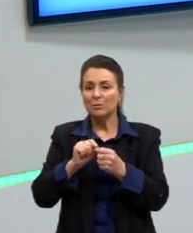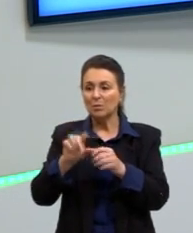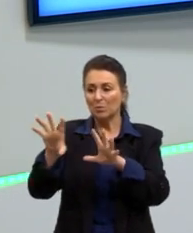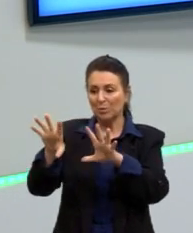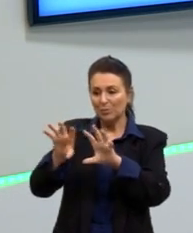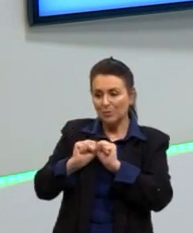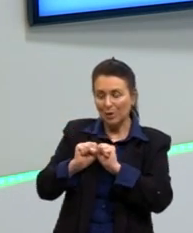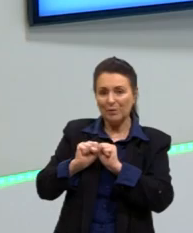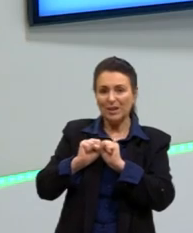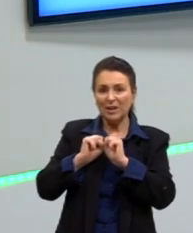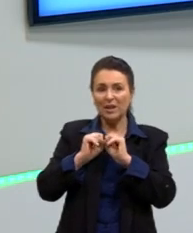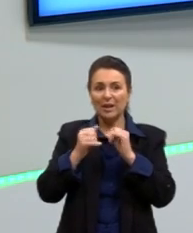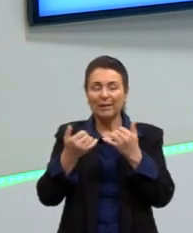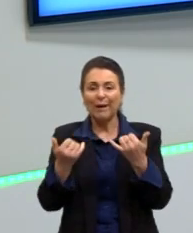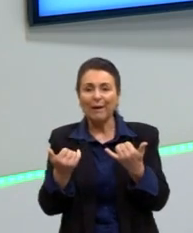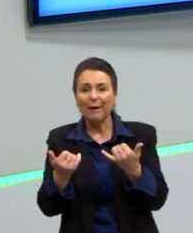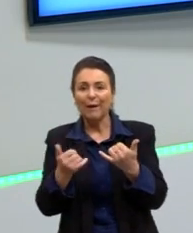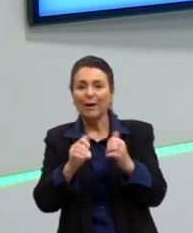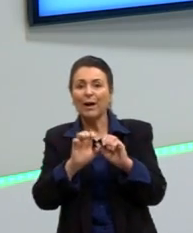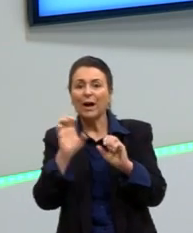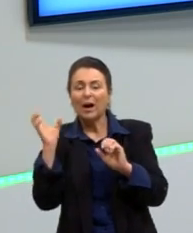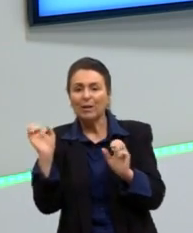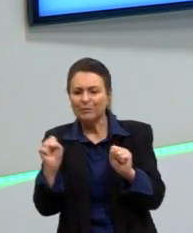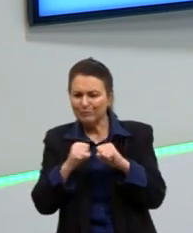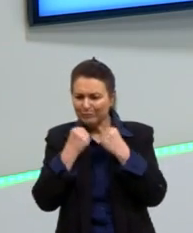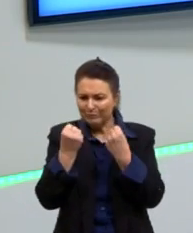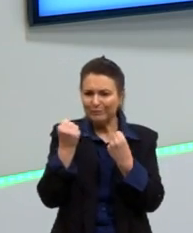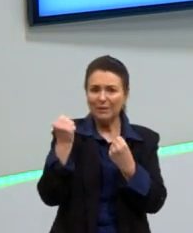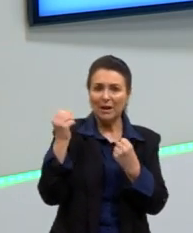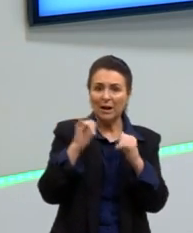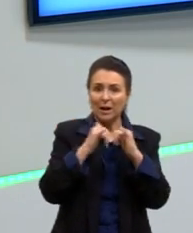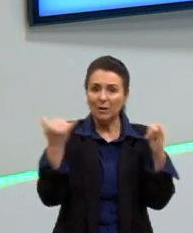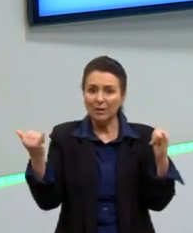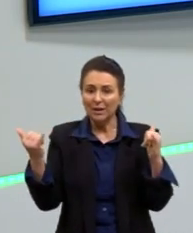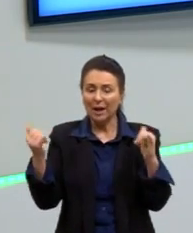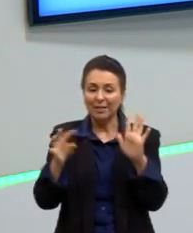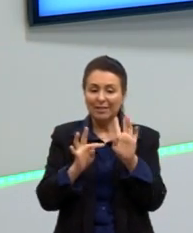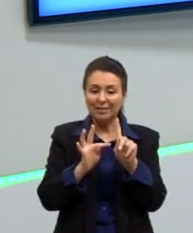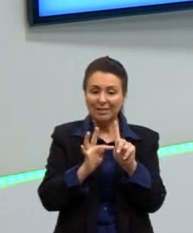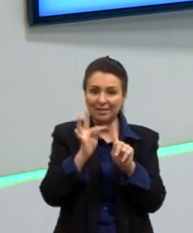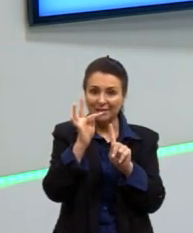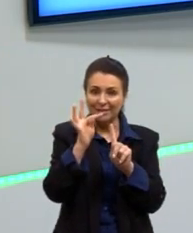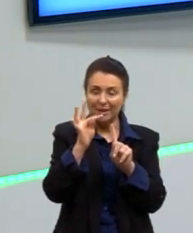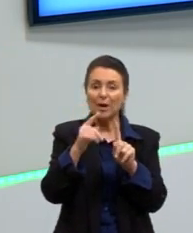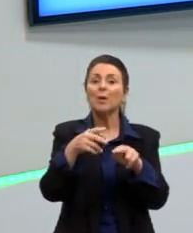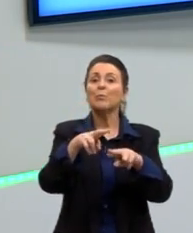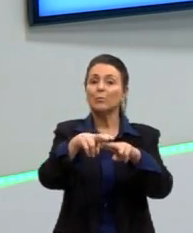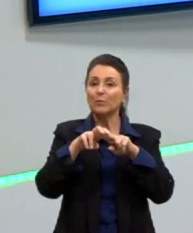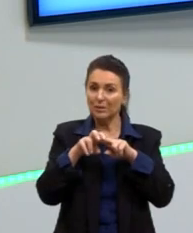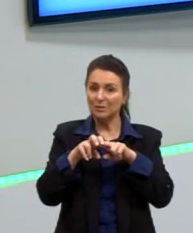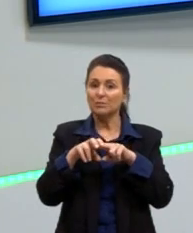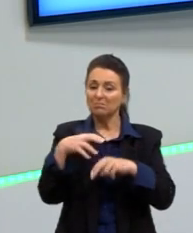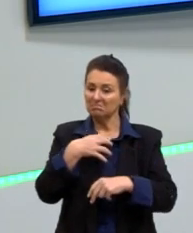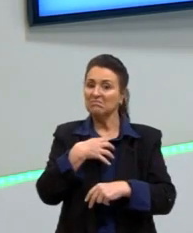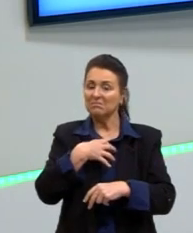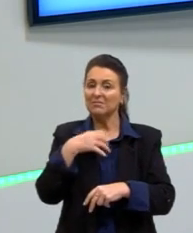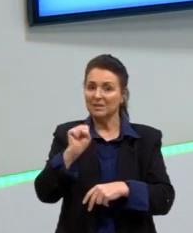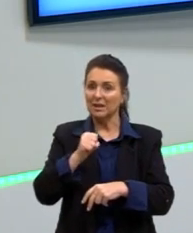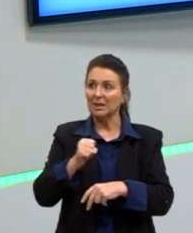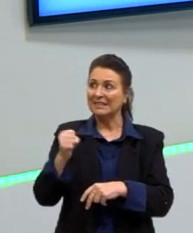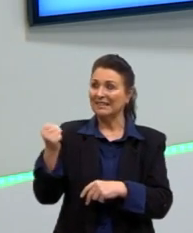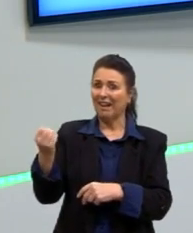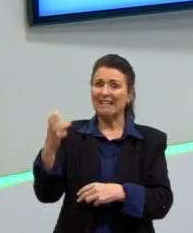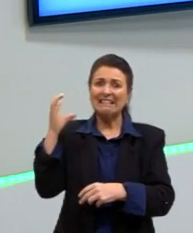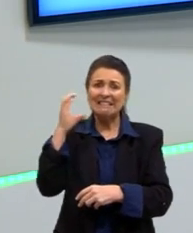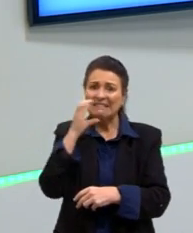energia térmica e fique quente, certo? Então, faz sentido isso sim, né? Se está muito quente,